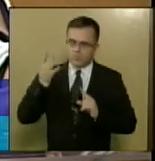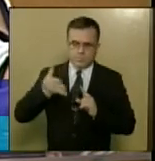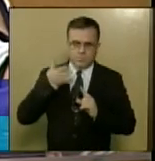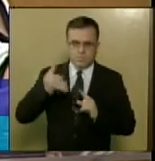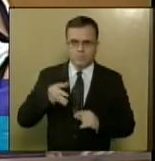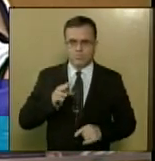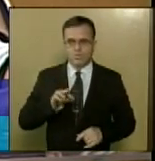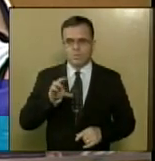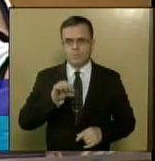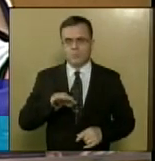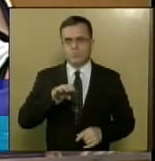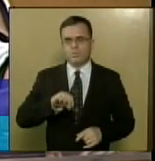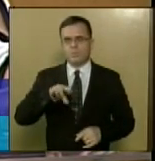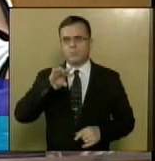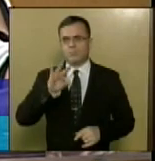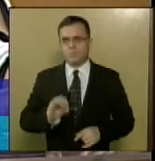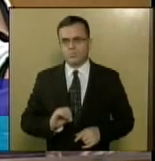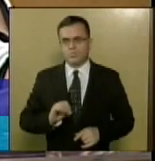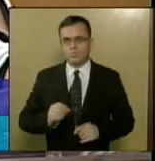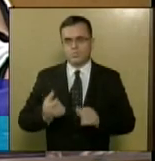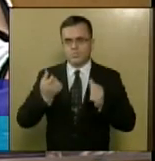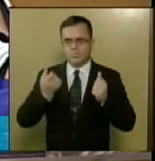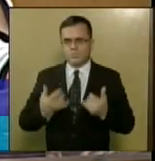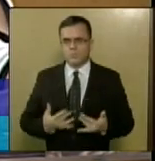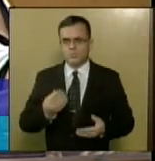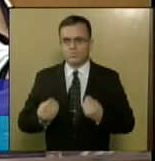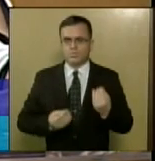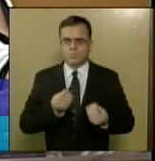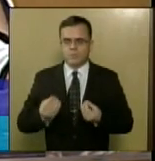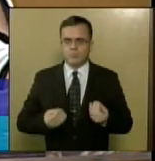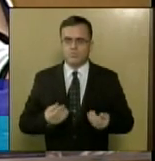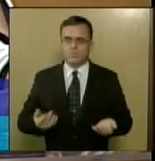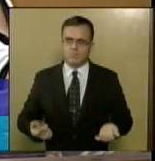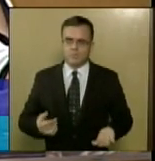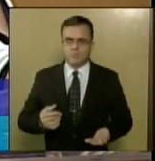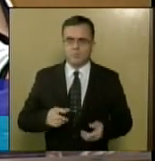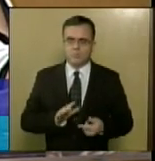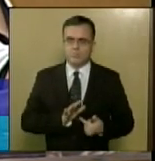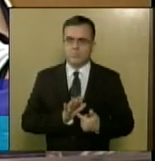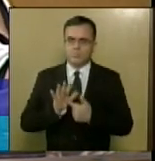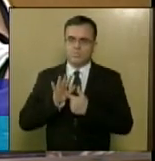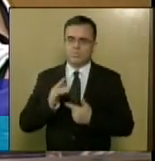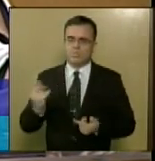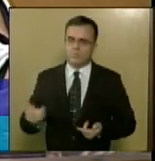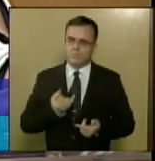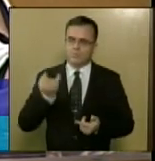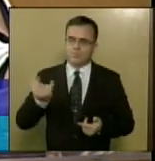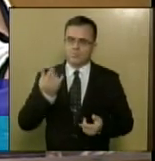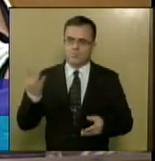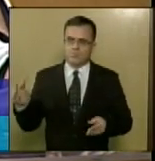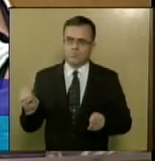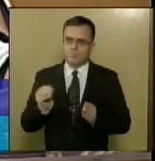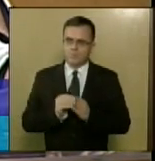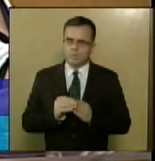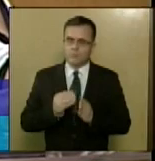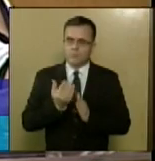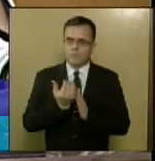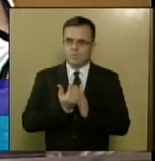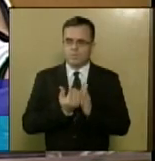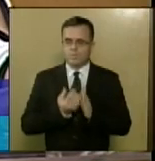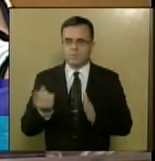que aconteceu a semana passada sobre a hidroponia e a aquaponia, mostrando a importância desse no projeto do Ontávora. Ele ficou